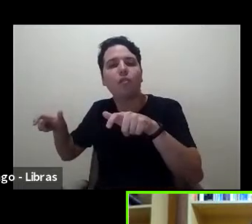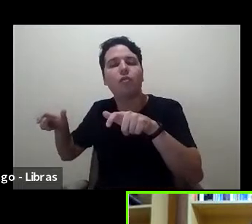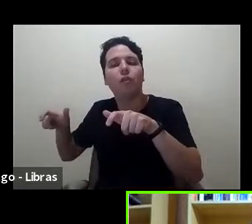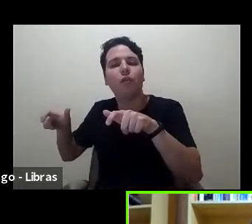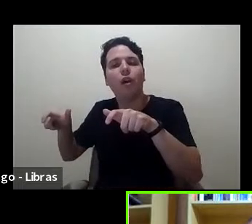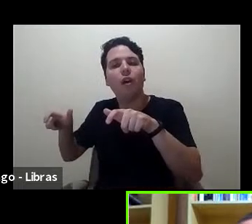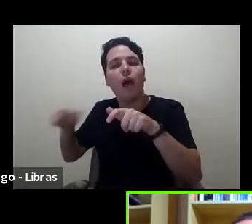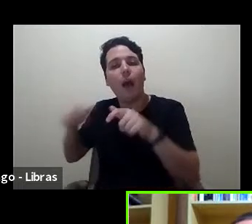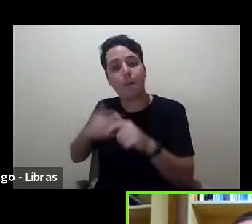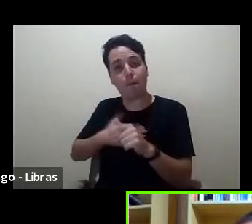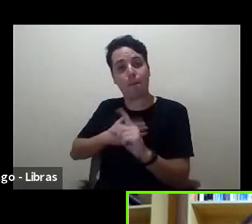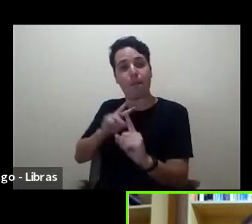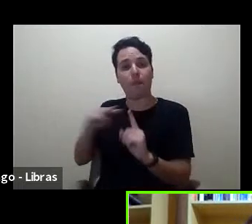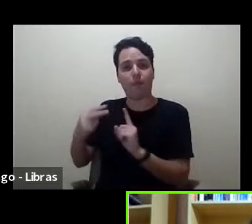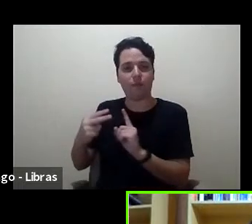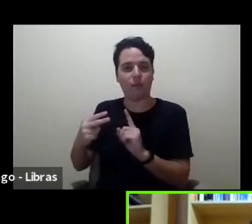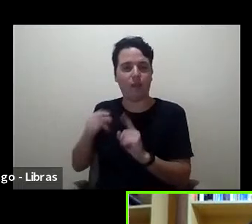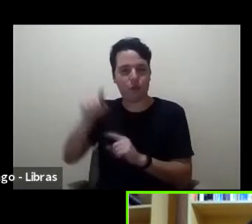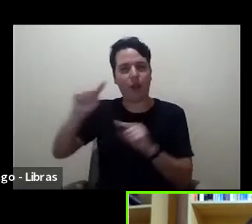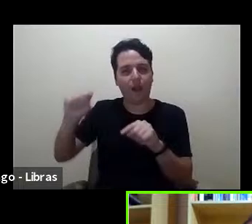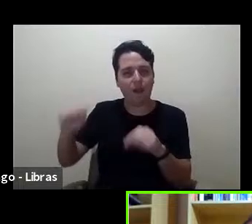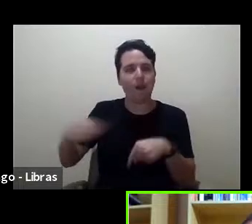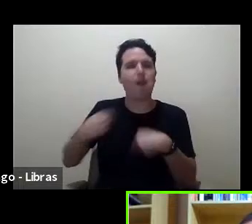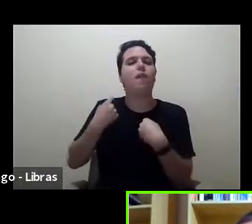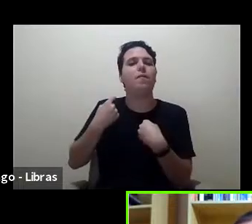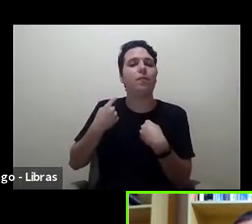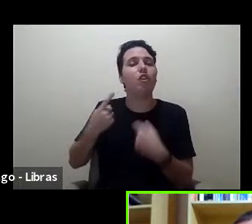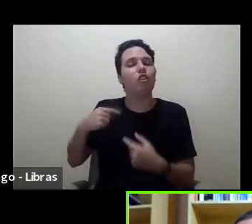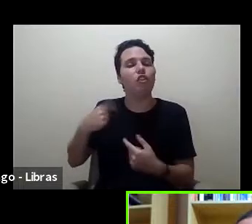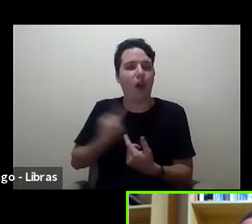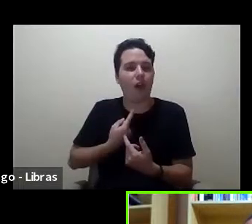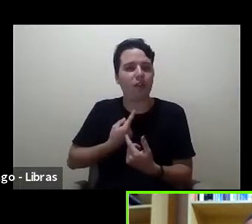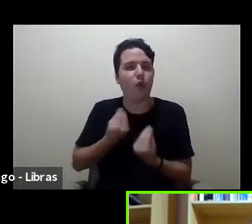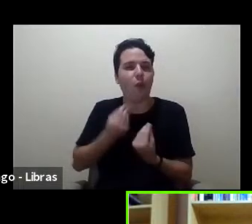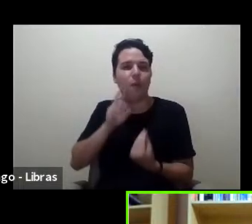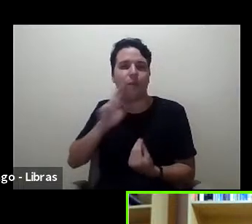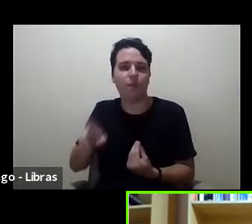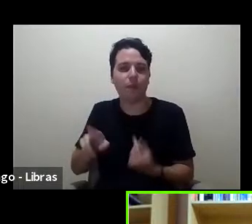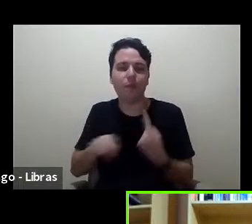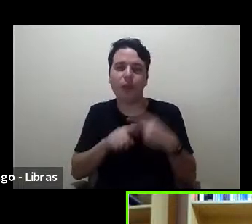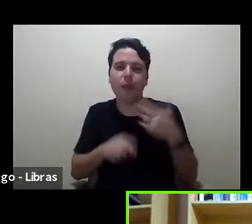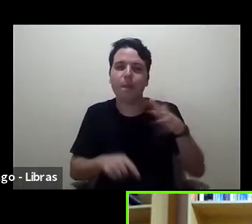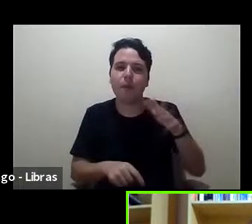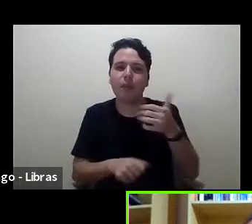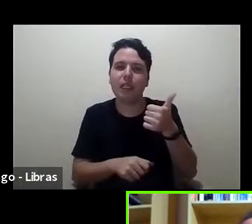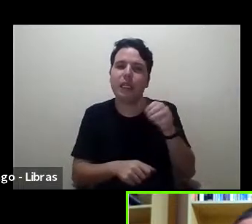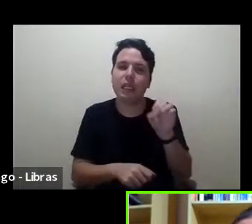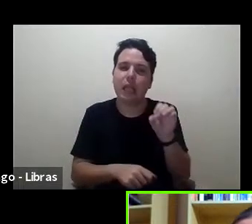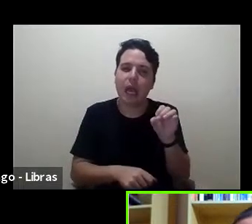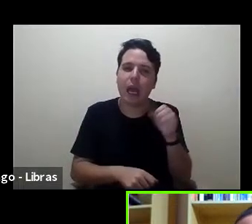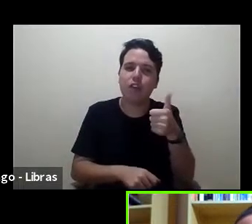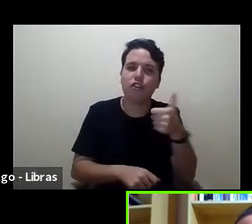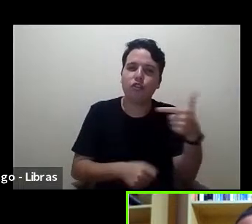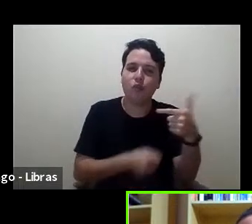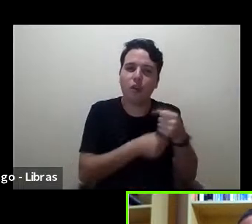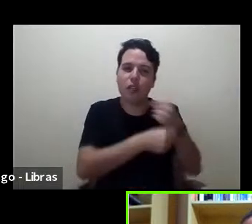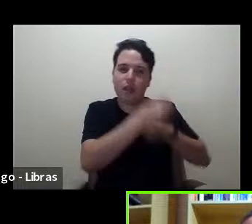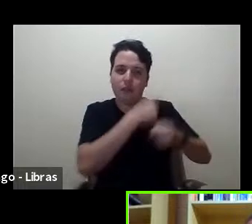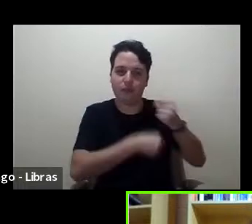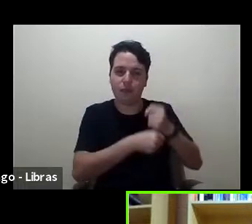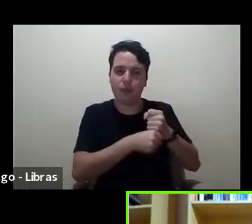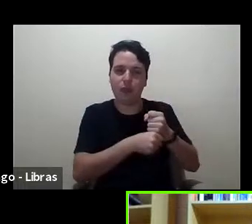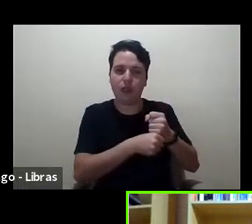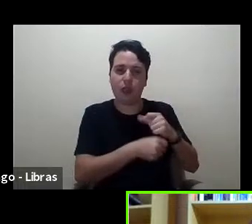aqui agora para a sua provocação porque, há uns 10, 12 anos atrás, eu me lembro de ter publicado uma resenha de um